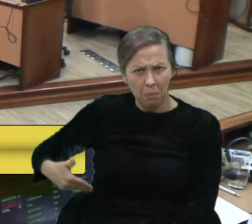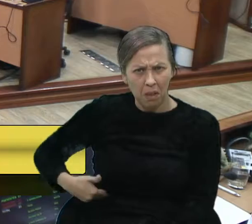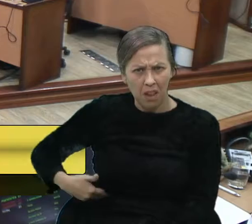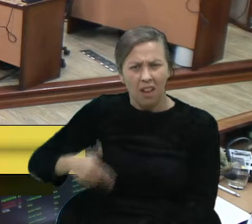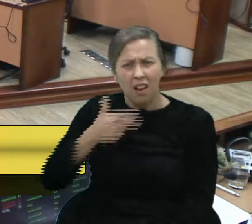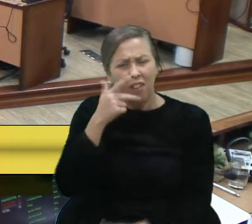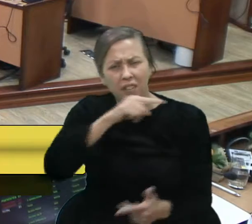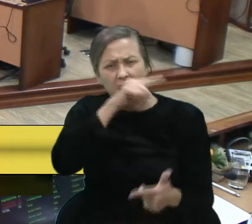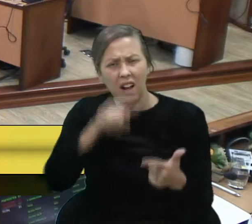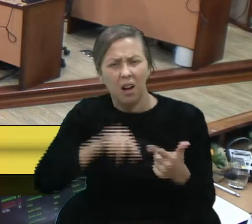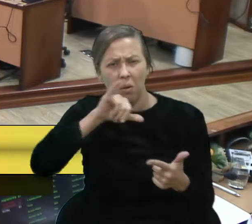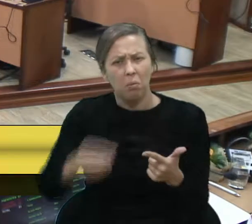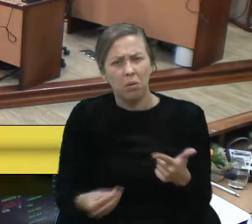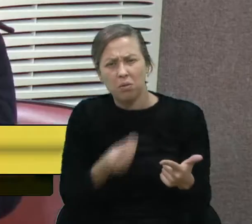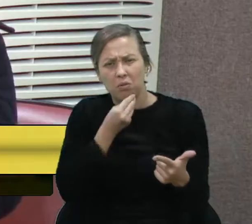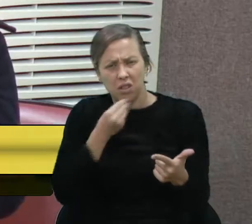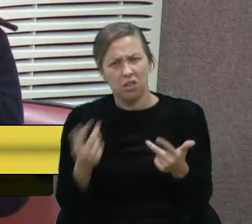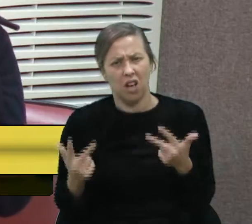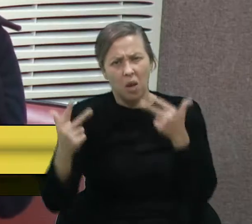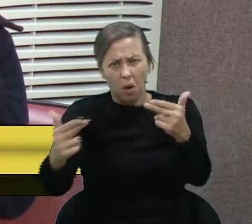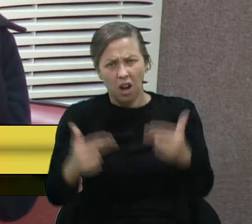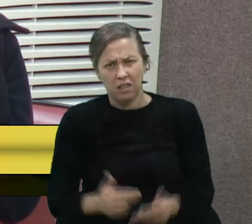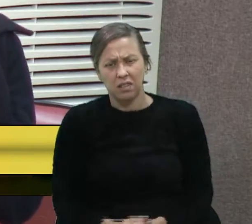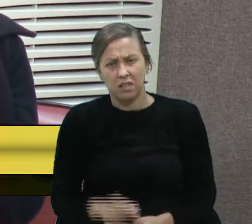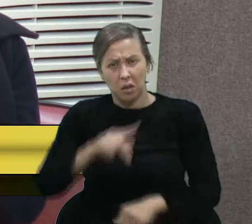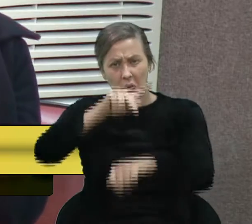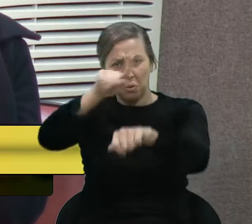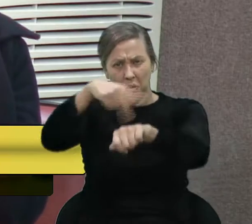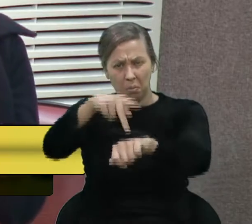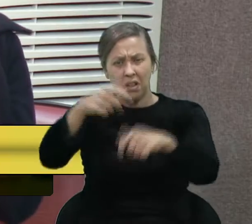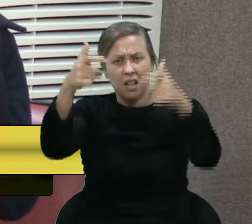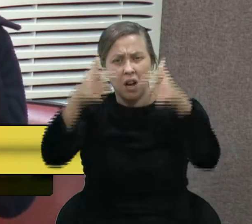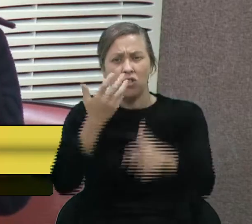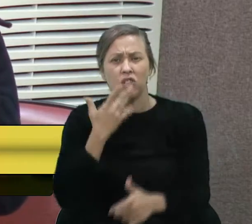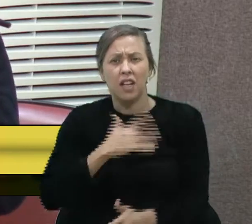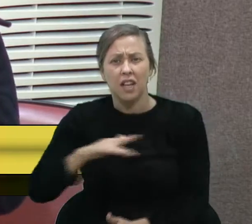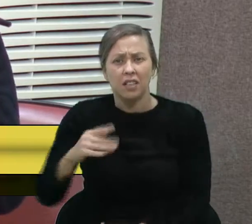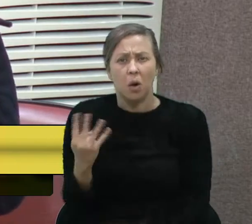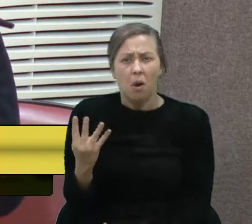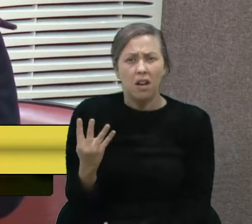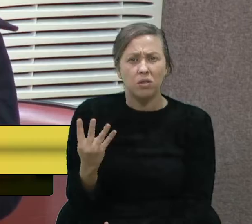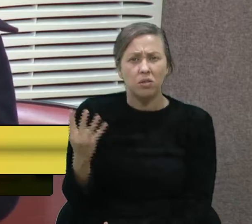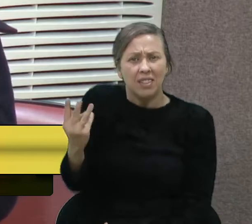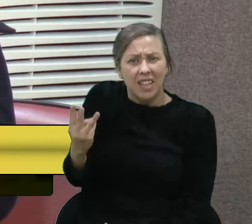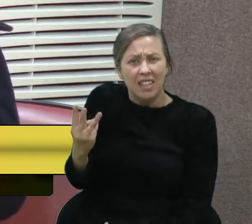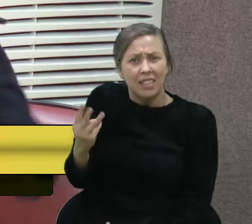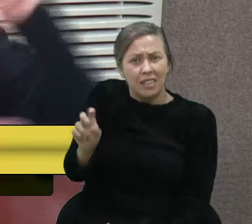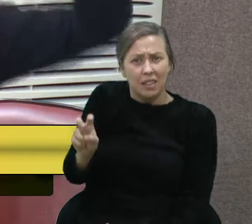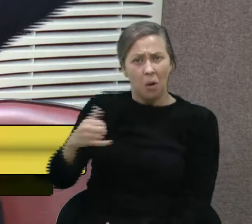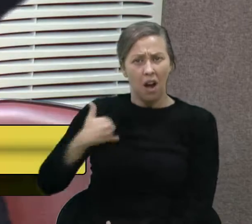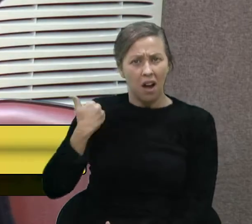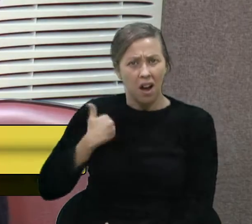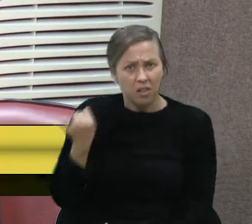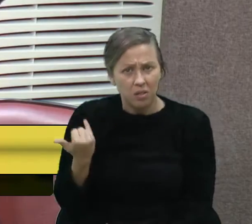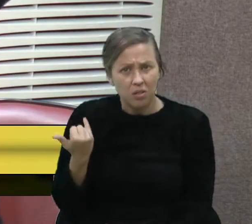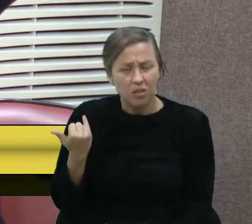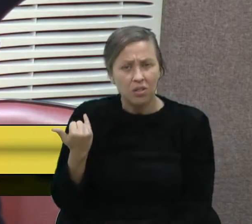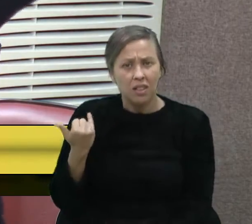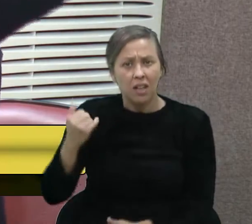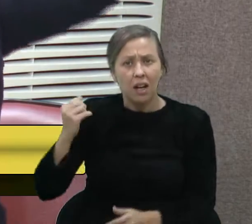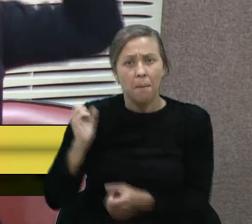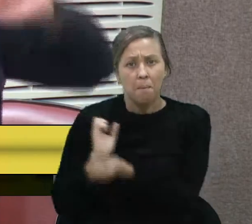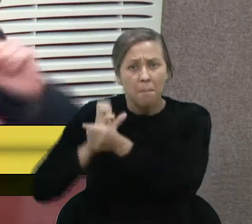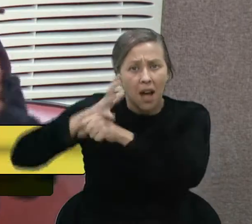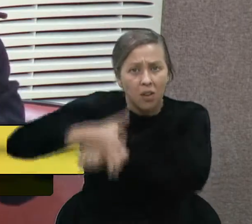vai falar de oportunidades iguais, num país onde crianças de 4, 3, 5 anos passam a